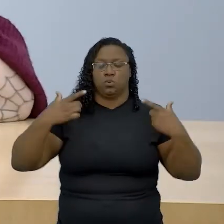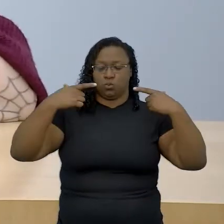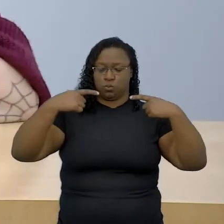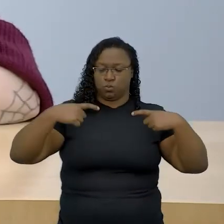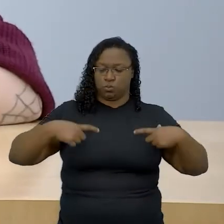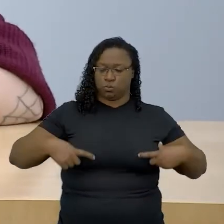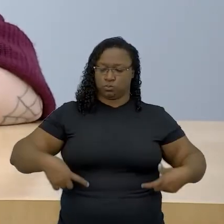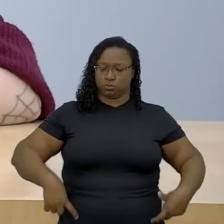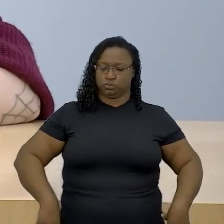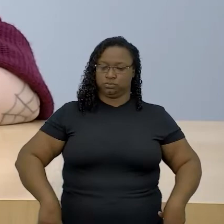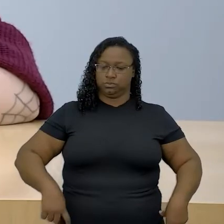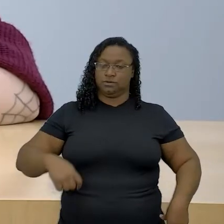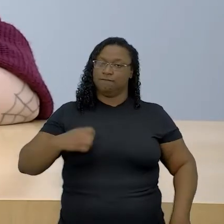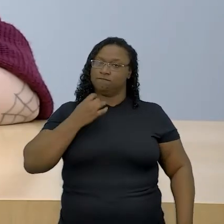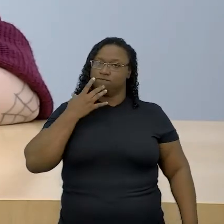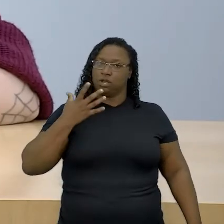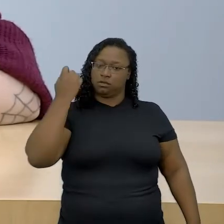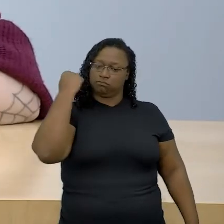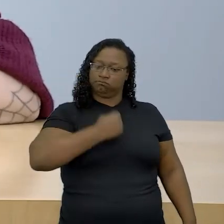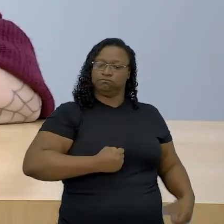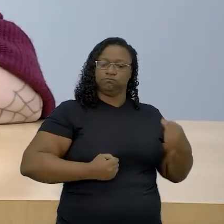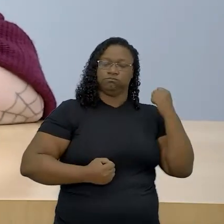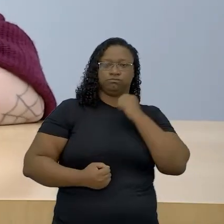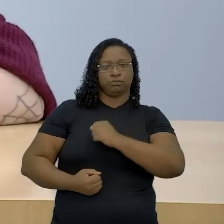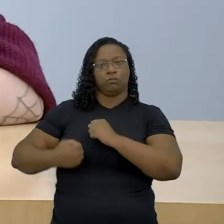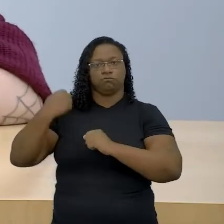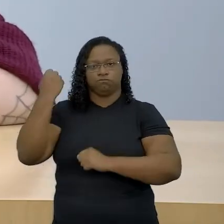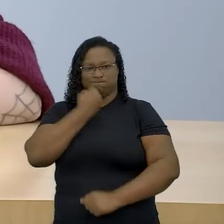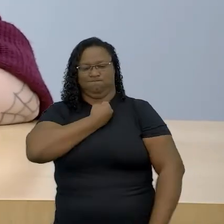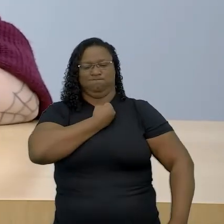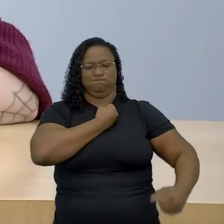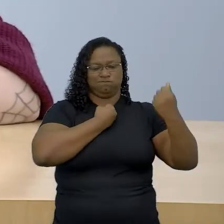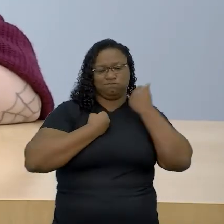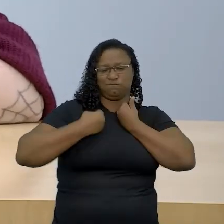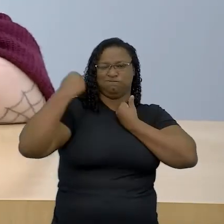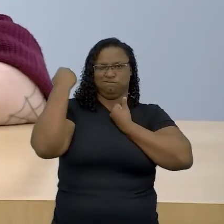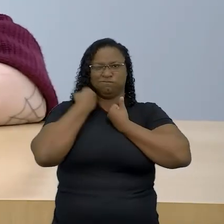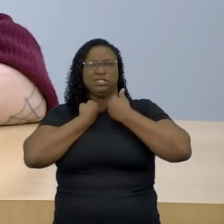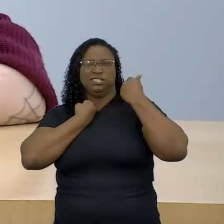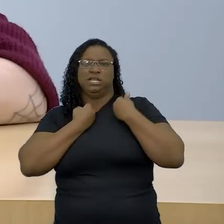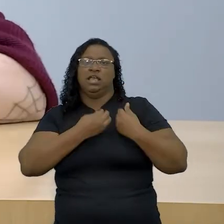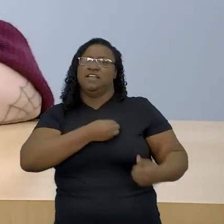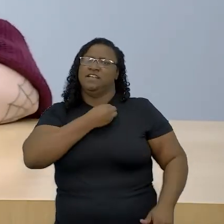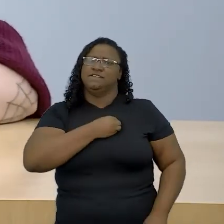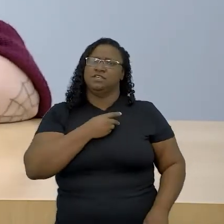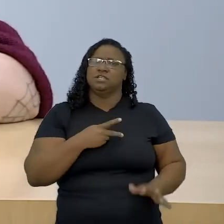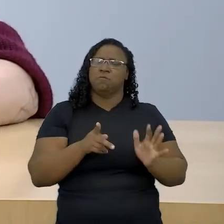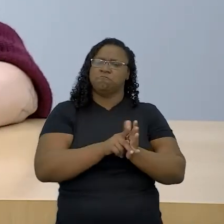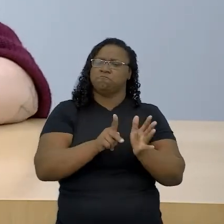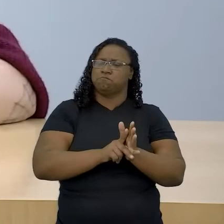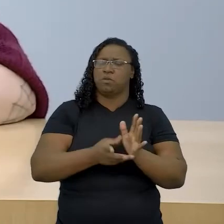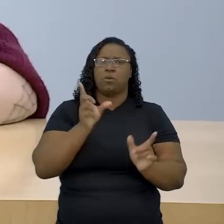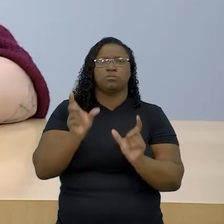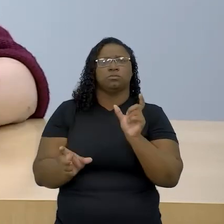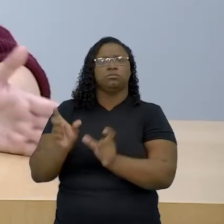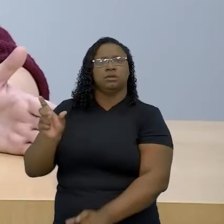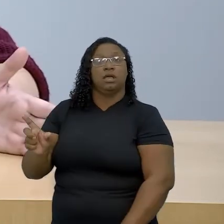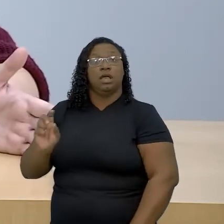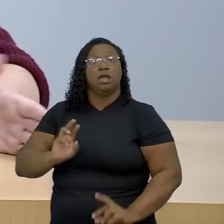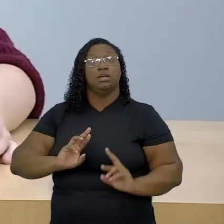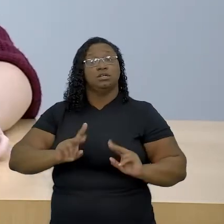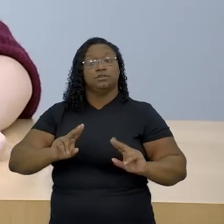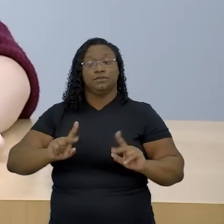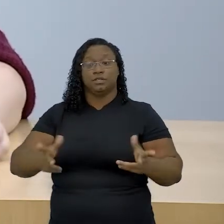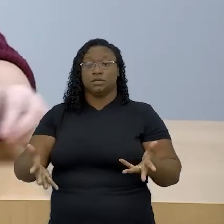matáveis. É como se as vidas humanas valessem diferente